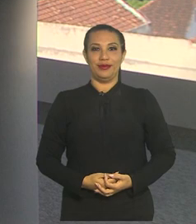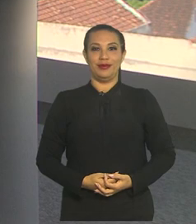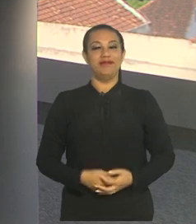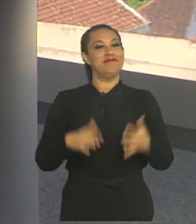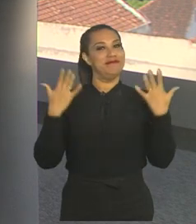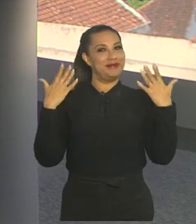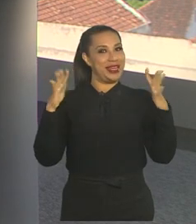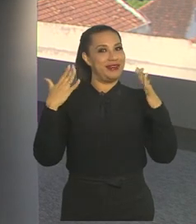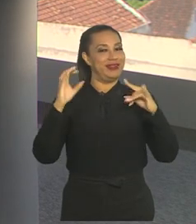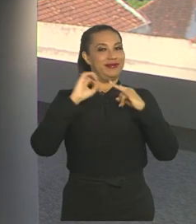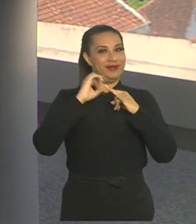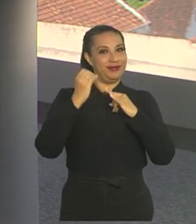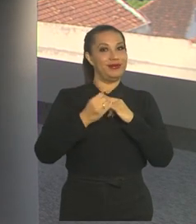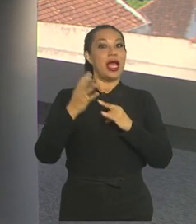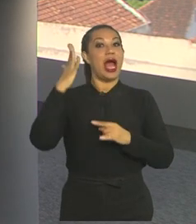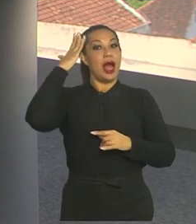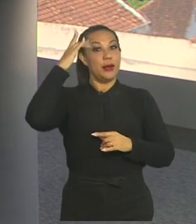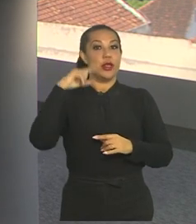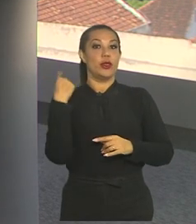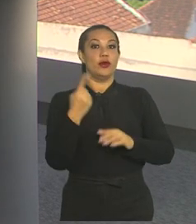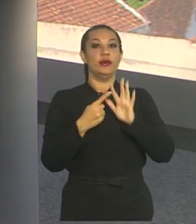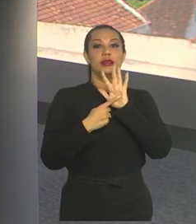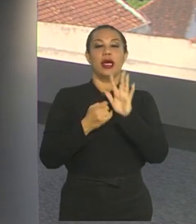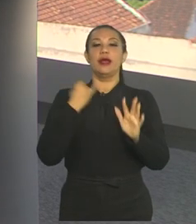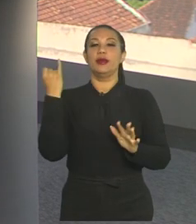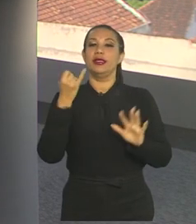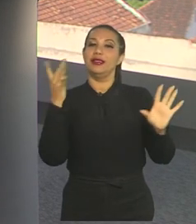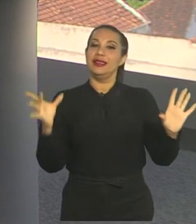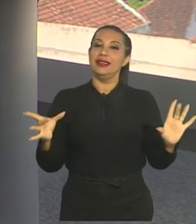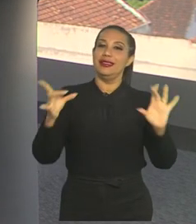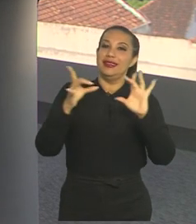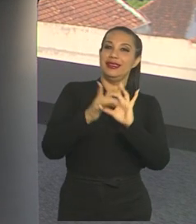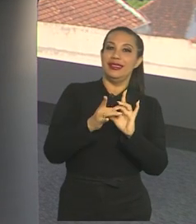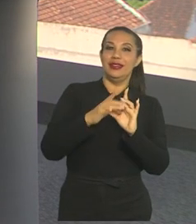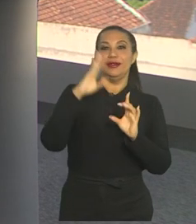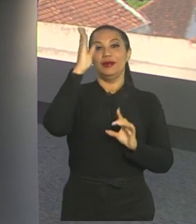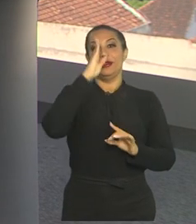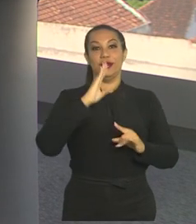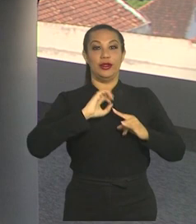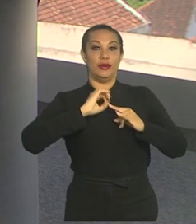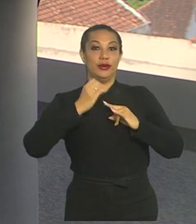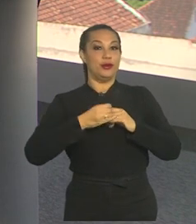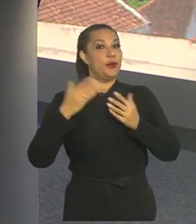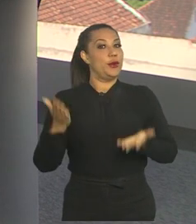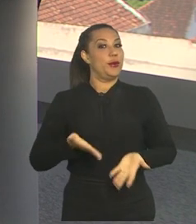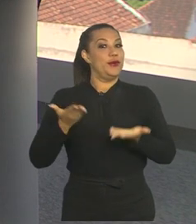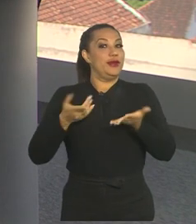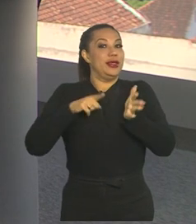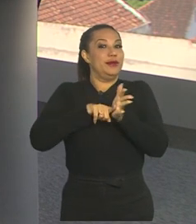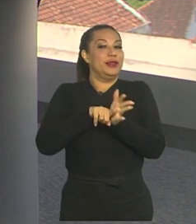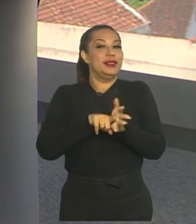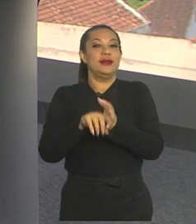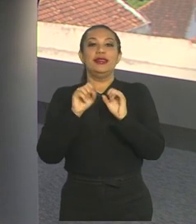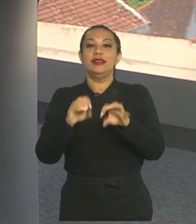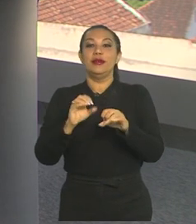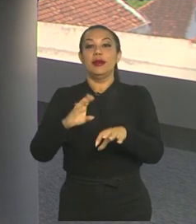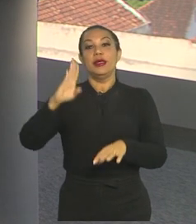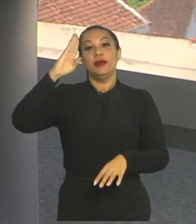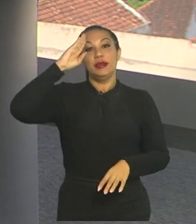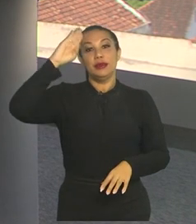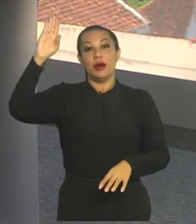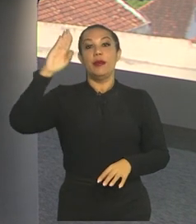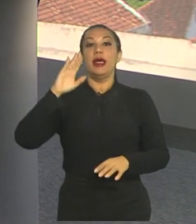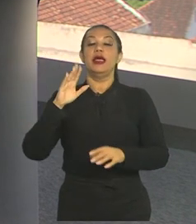Parabéns, Fiocruz. Amanhã vamos mostrar a importância da integração nacional da Fiocruz para promover a pesquisa e o ensino,